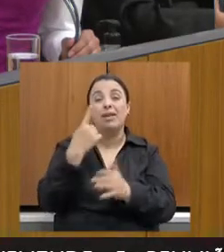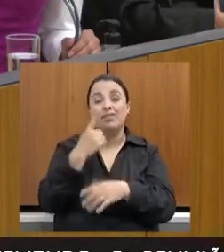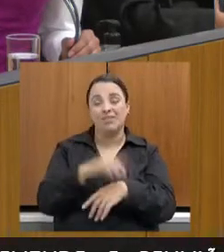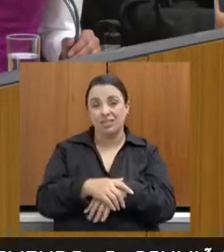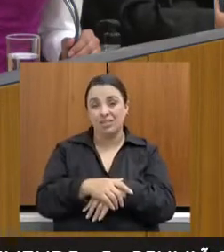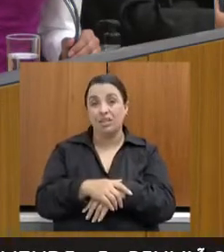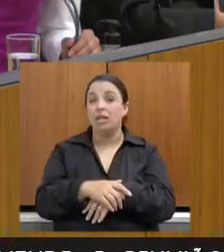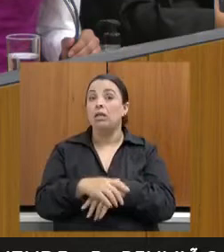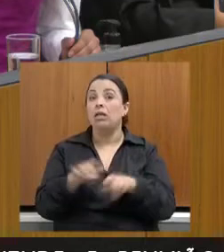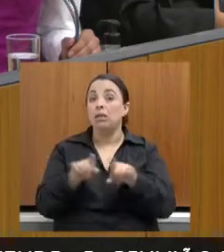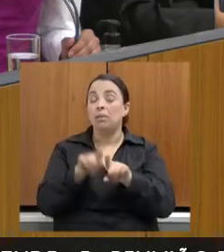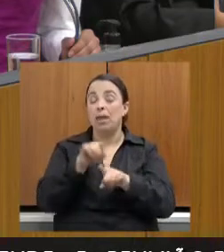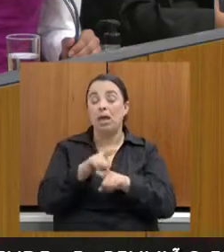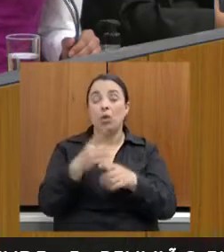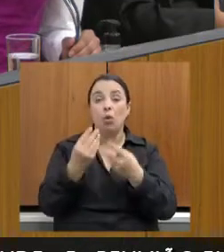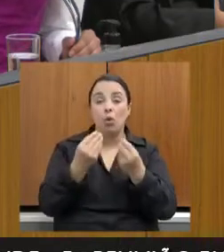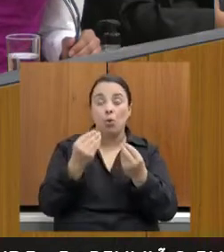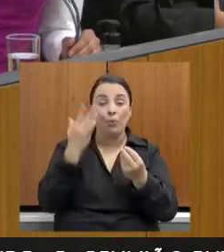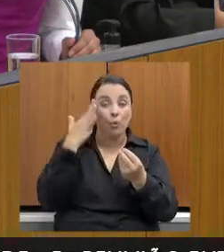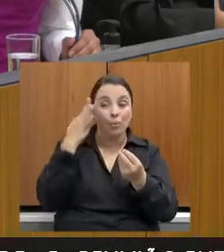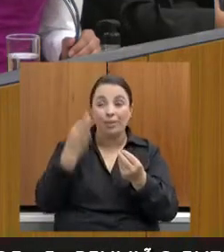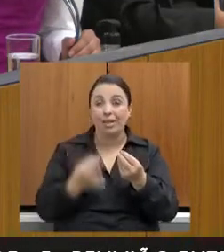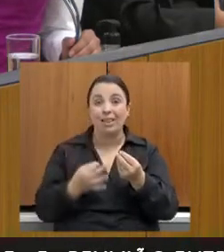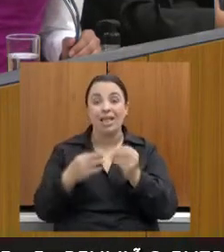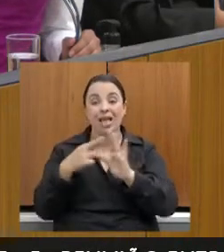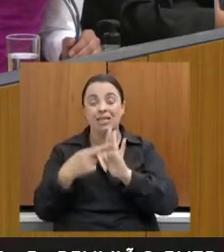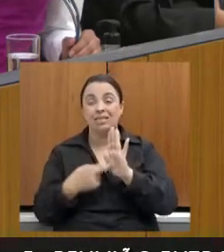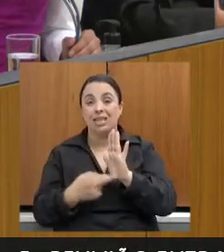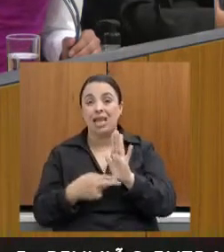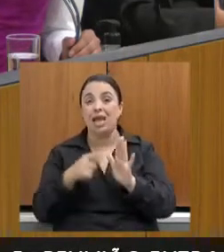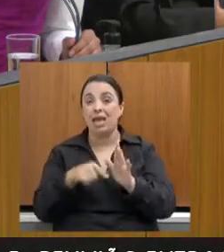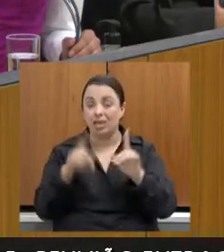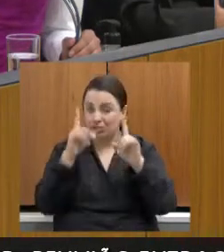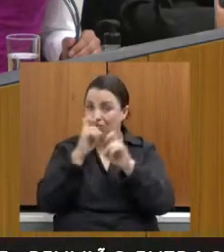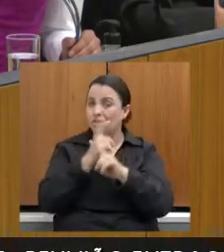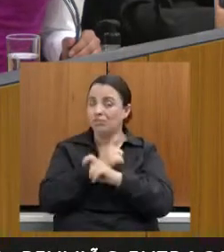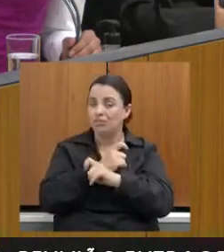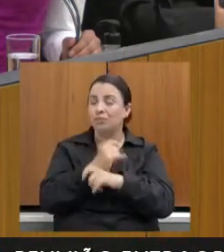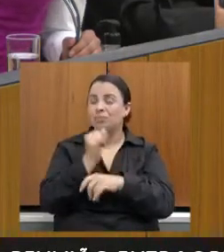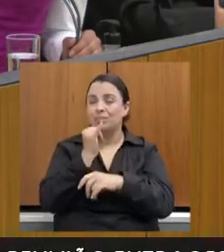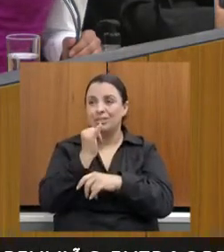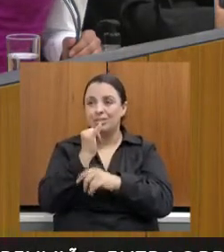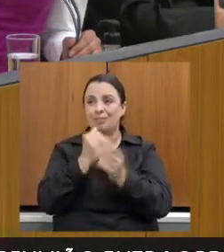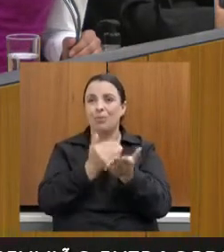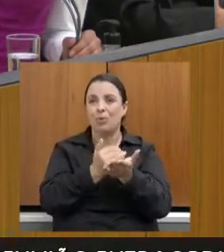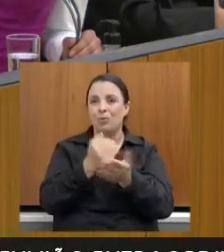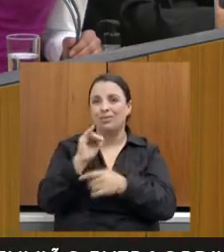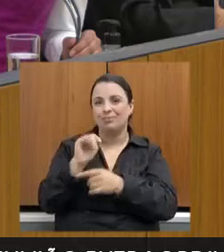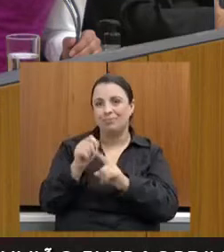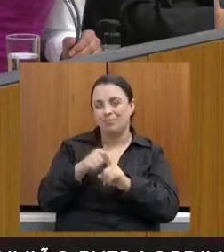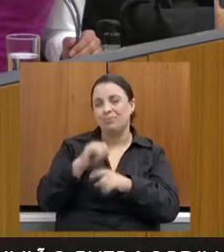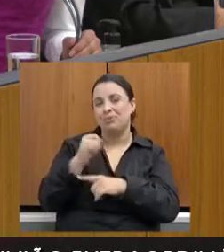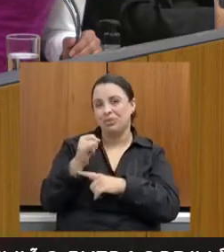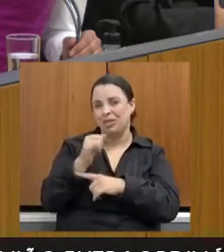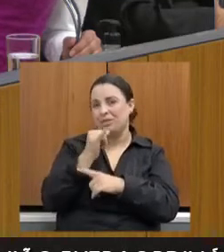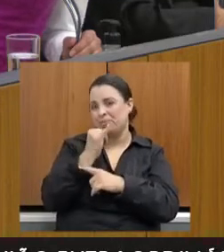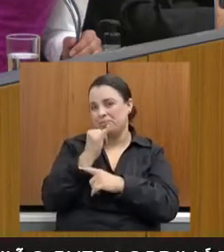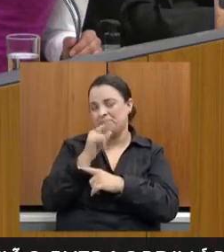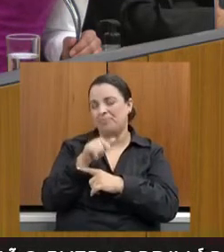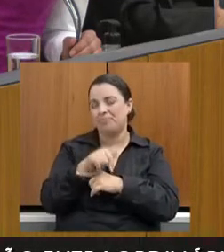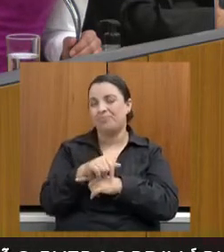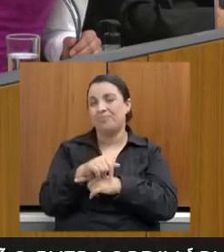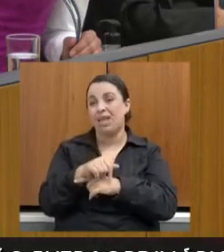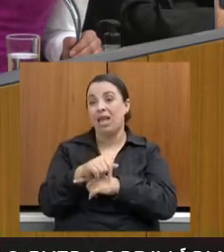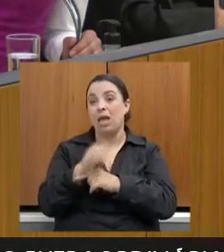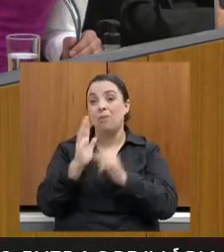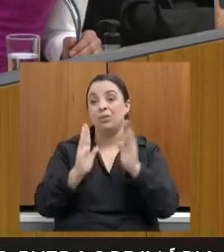assimilarem os critérios é muito difícil, porque, por exemplo, ele começa em janeiro, a gestão, mas o